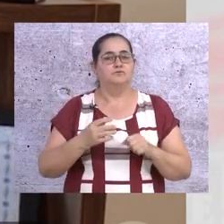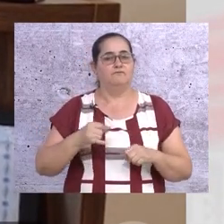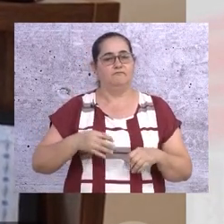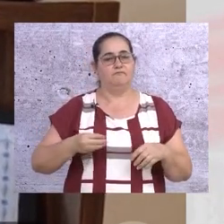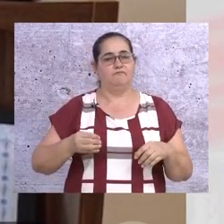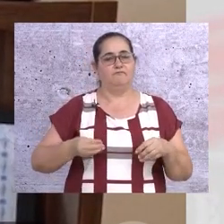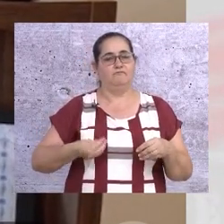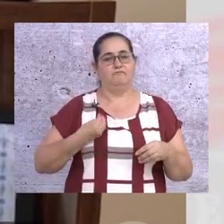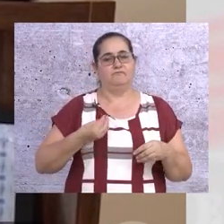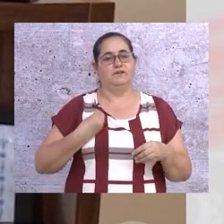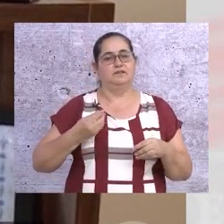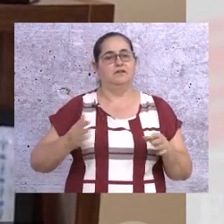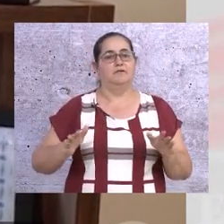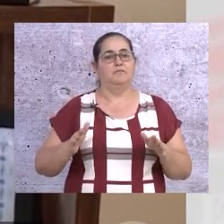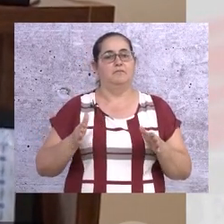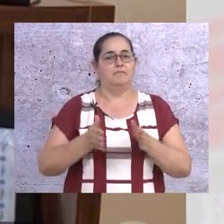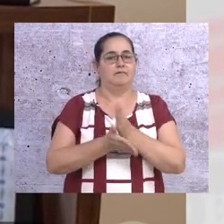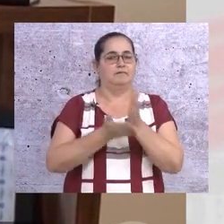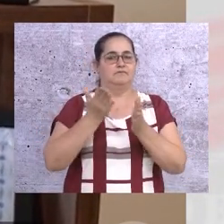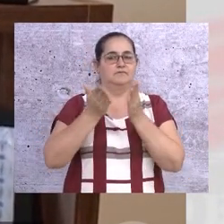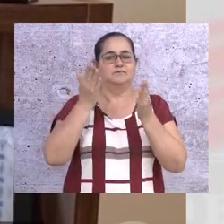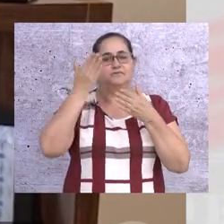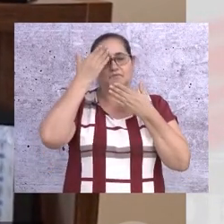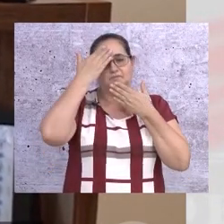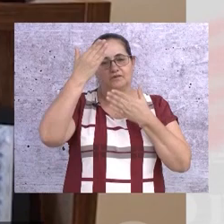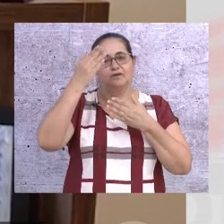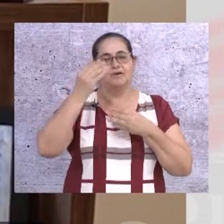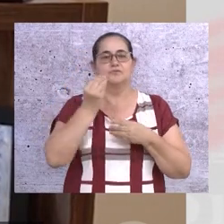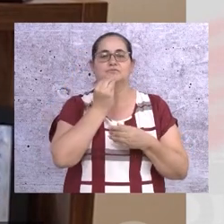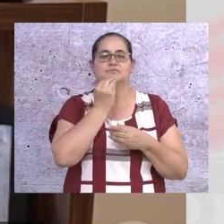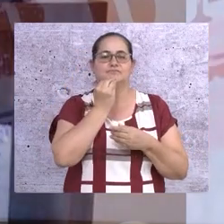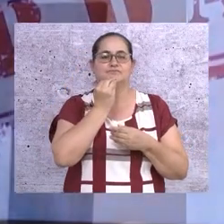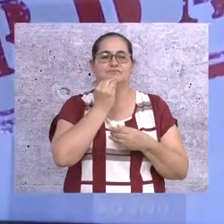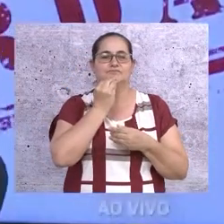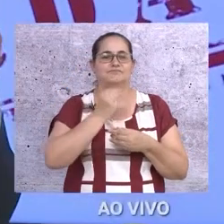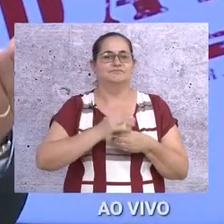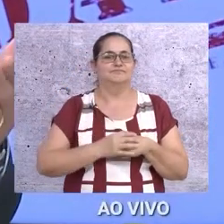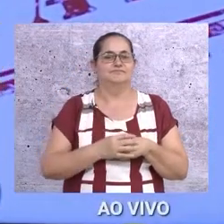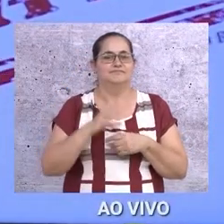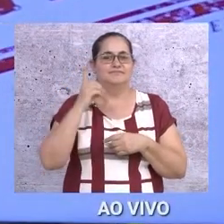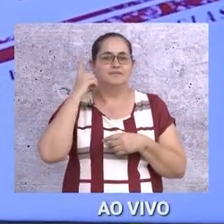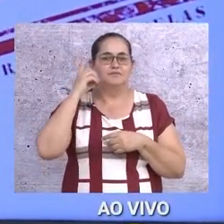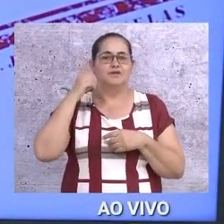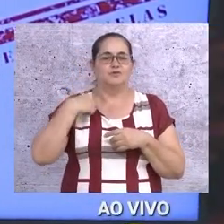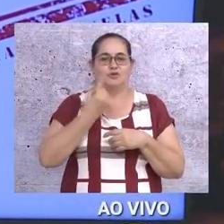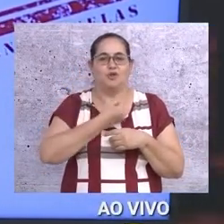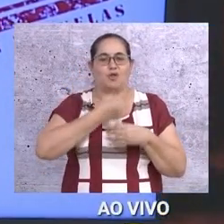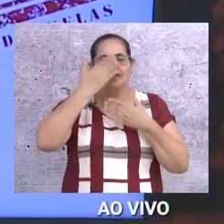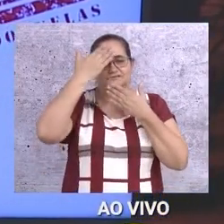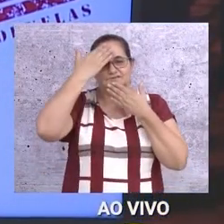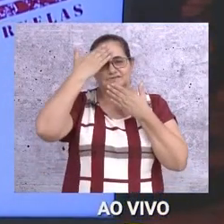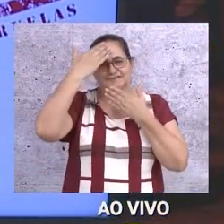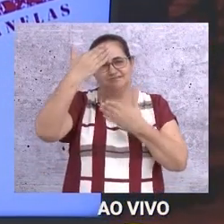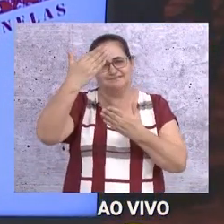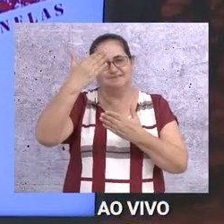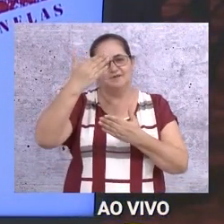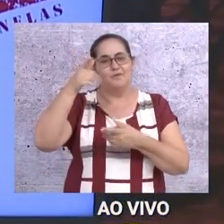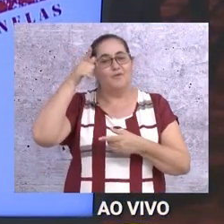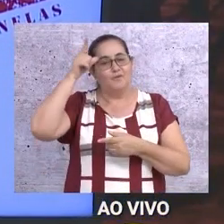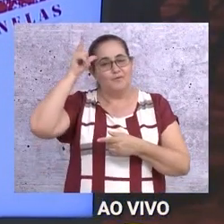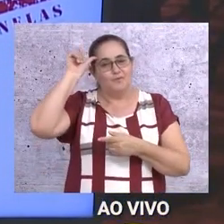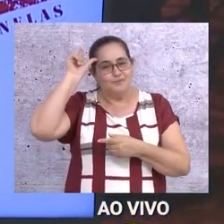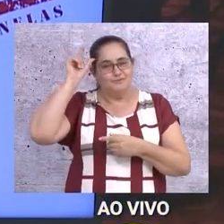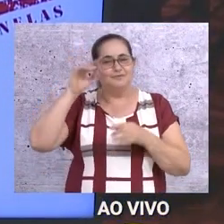Um abraço, Jean, e muito obrigado por essa oportunidade. A gente que agradece, até ontem